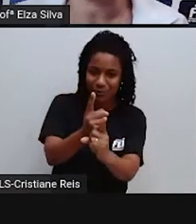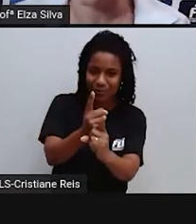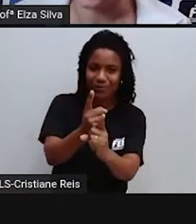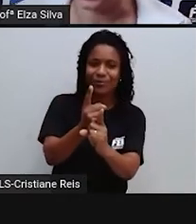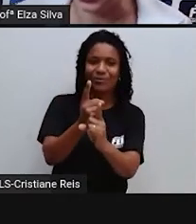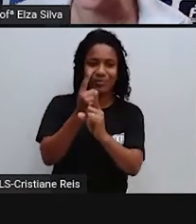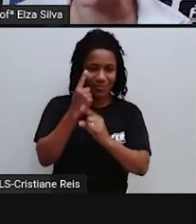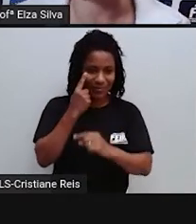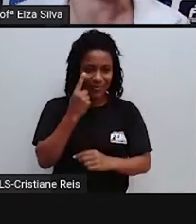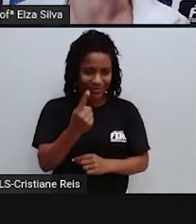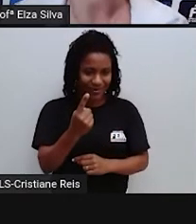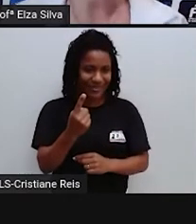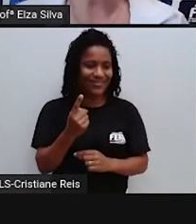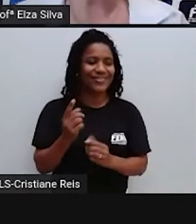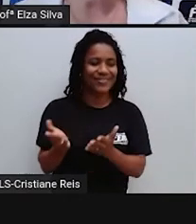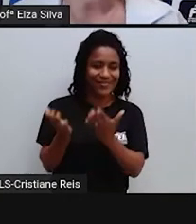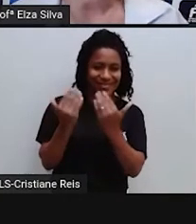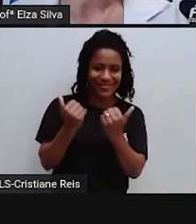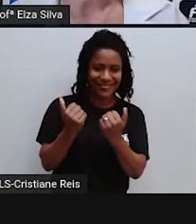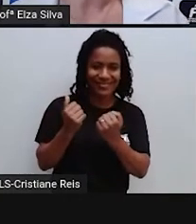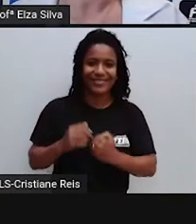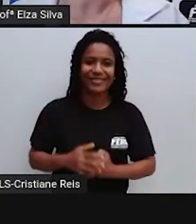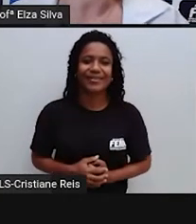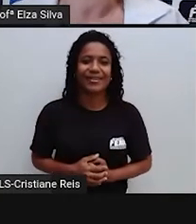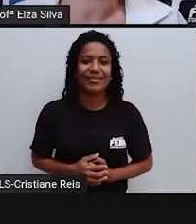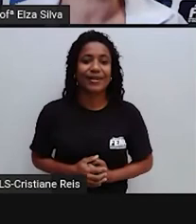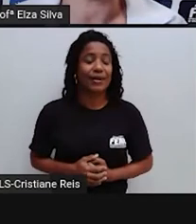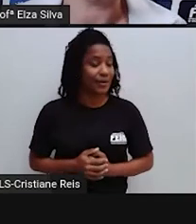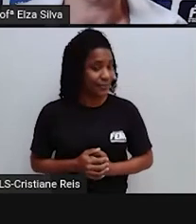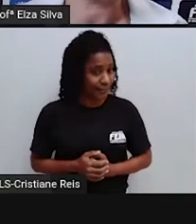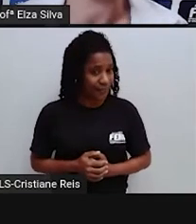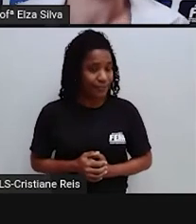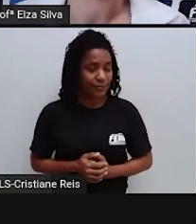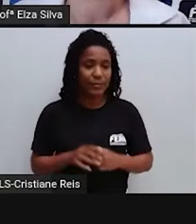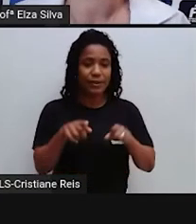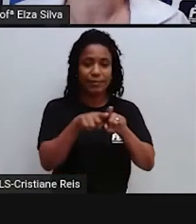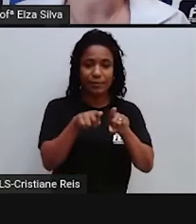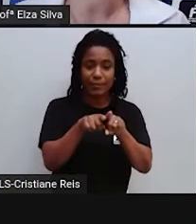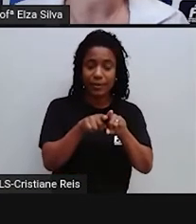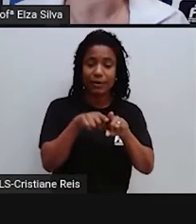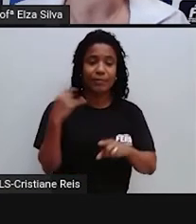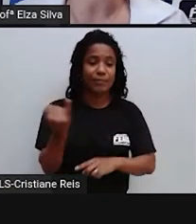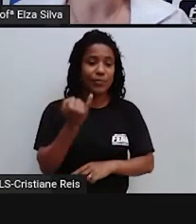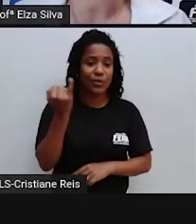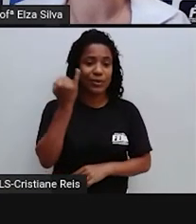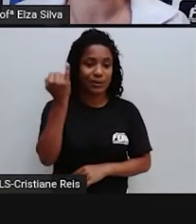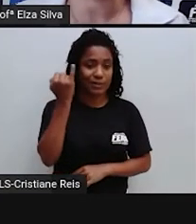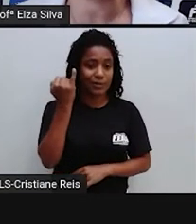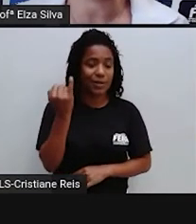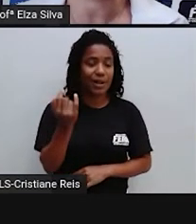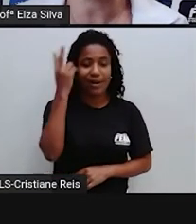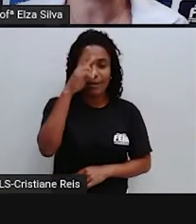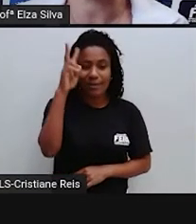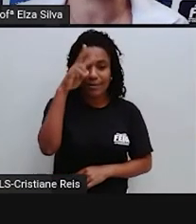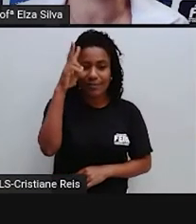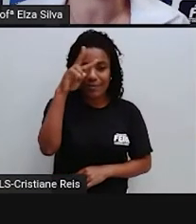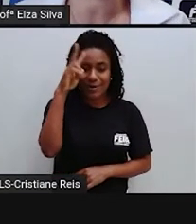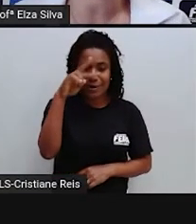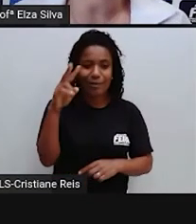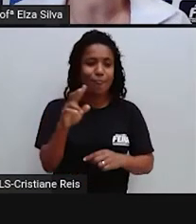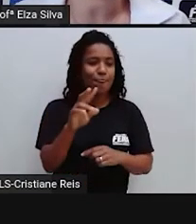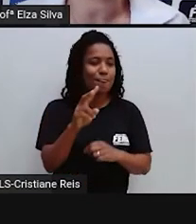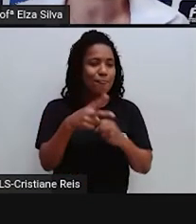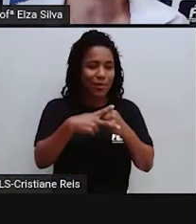Let's go Agora é importante Também Nós revisarmos O verbo To be No passado